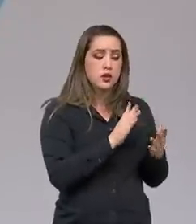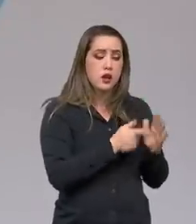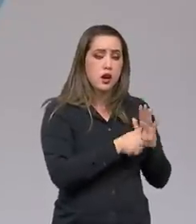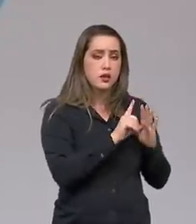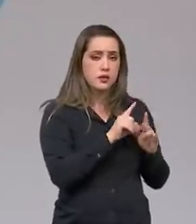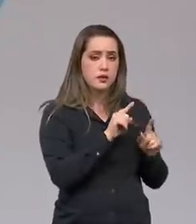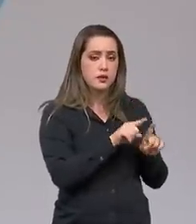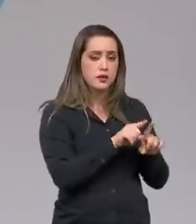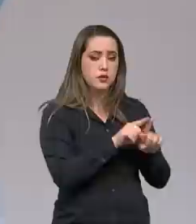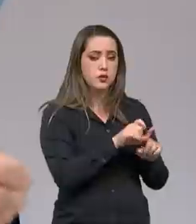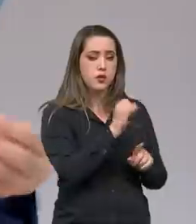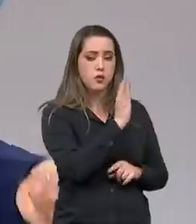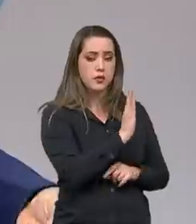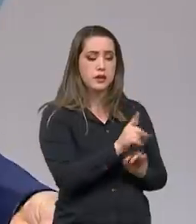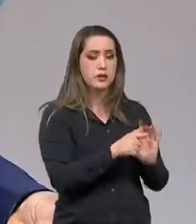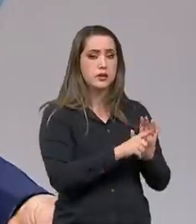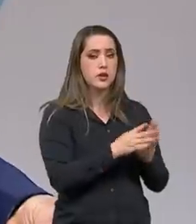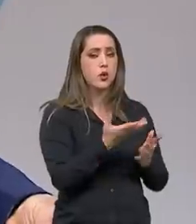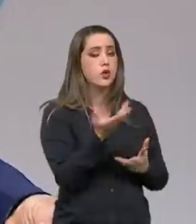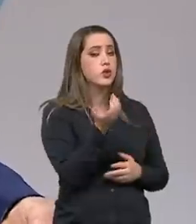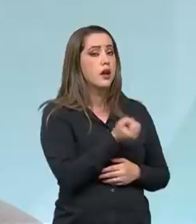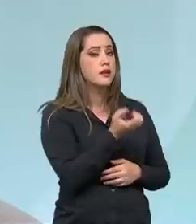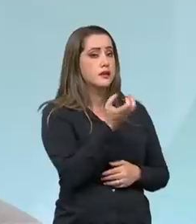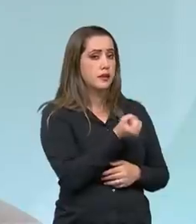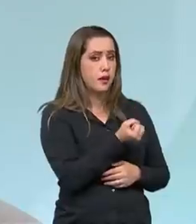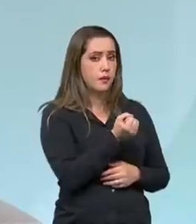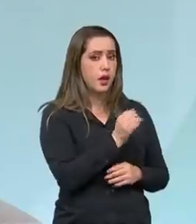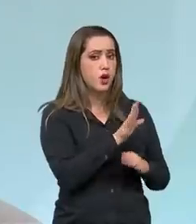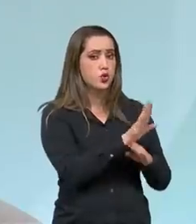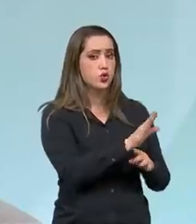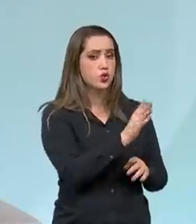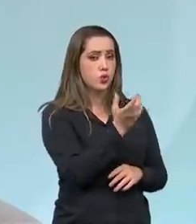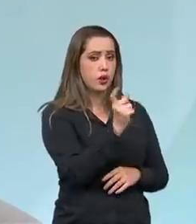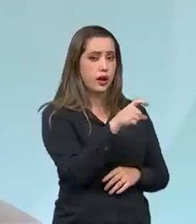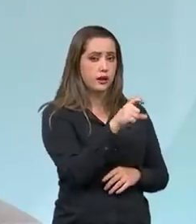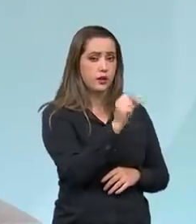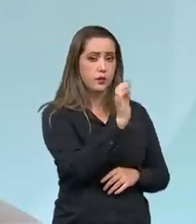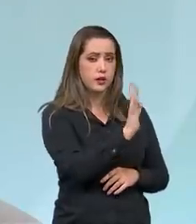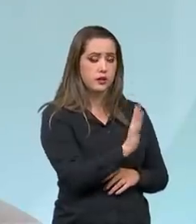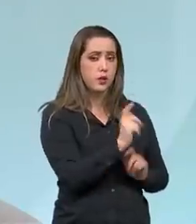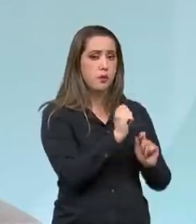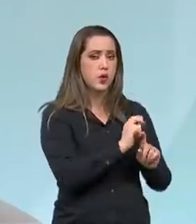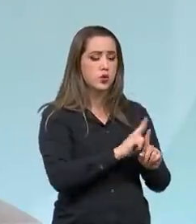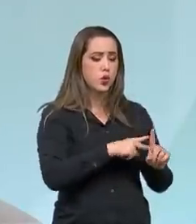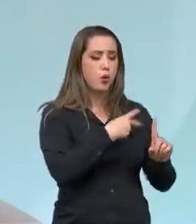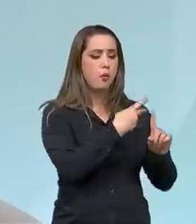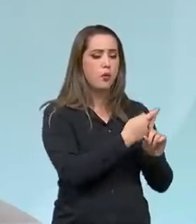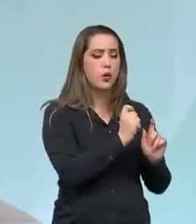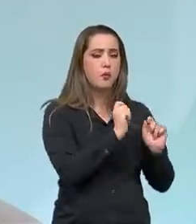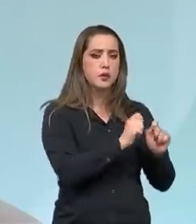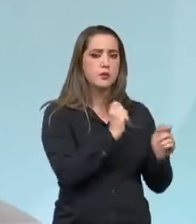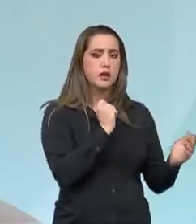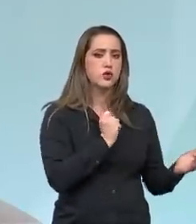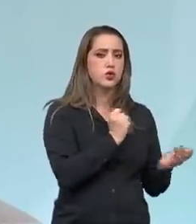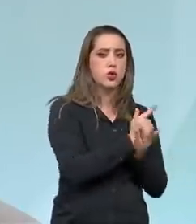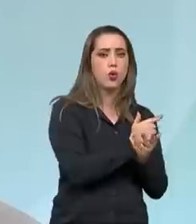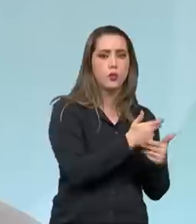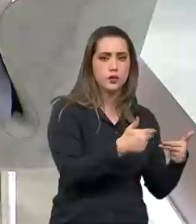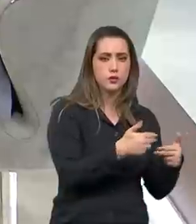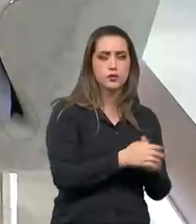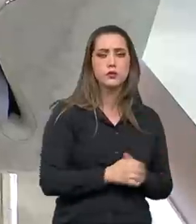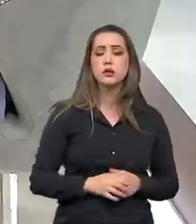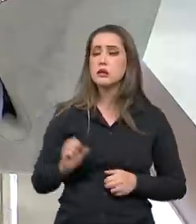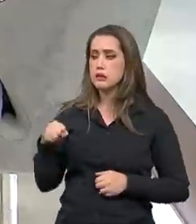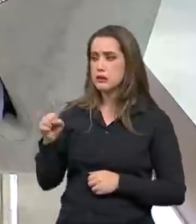o brasileiro que recebe o auxílio Brasil, hoje ele praticamente dobrou, então, o seu poder de compra? Praticamente